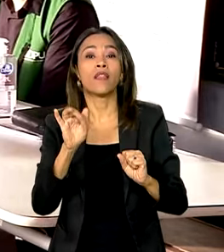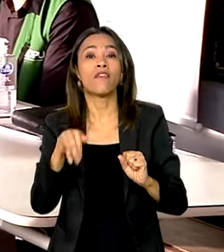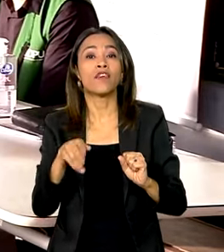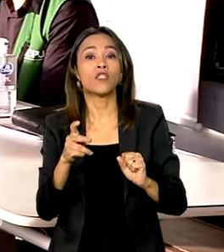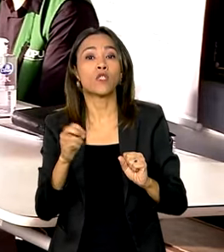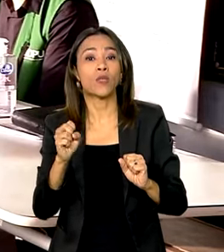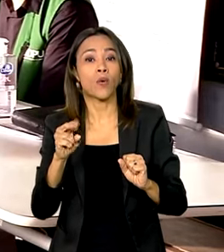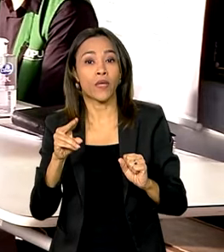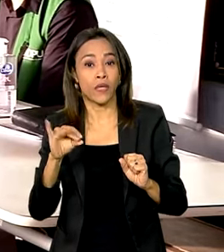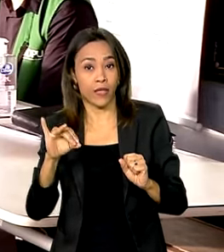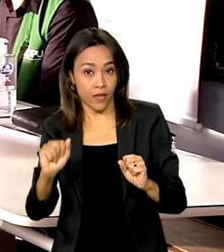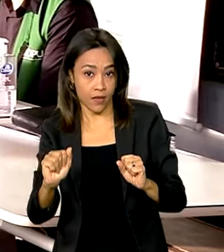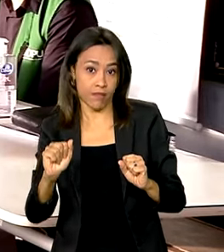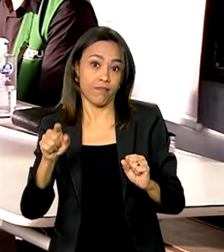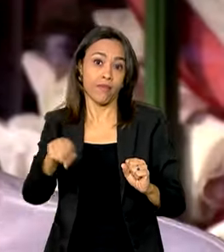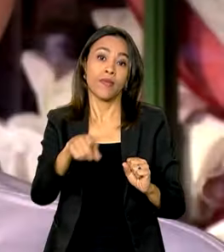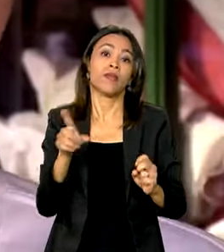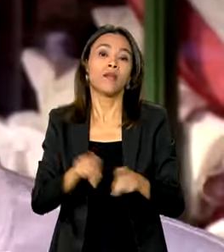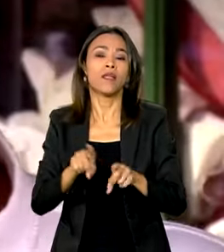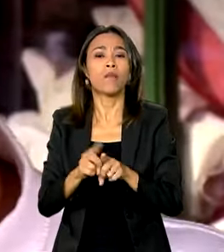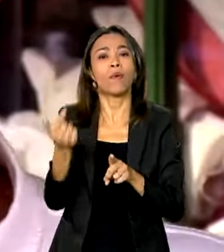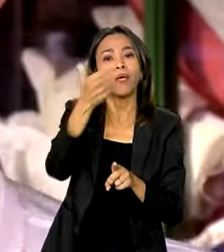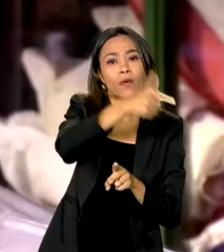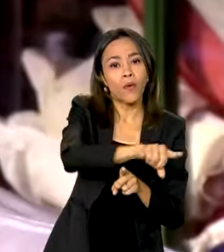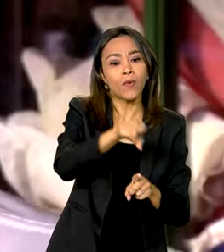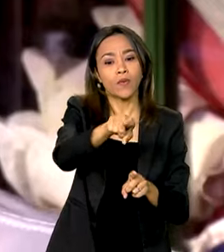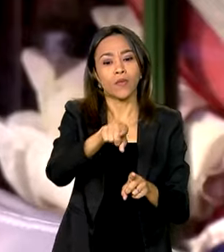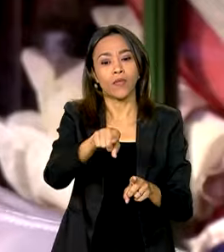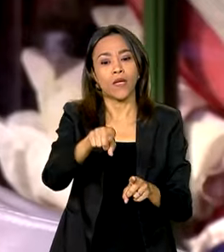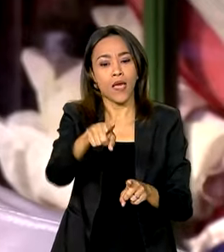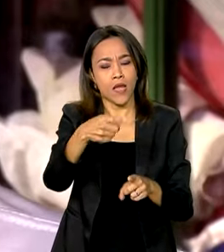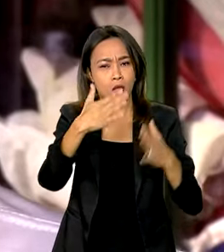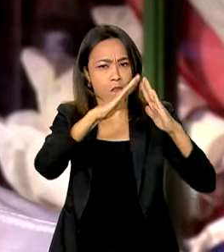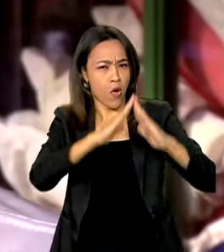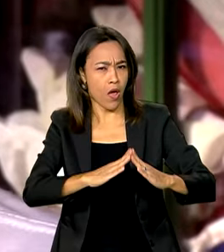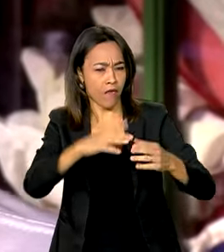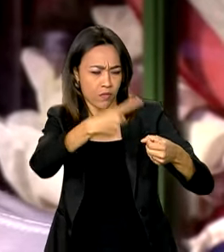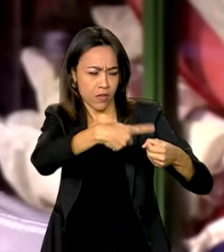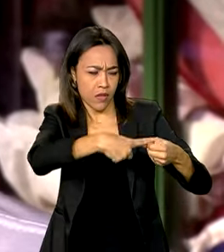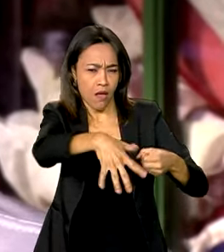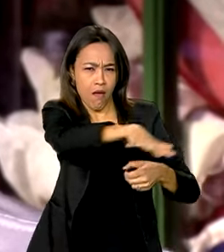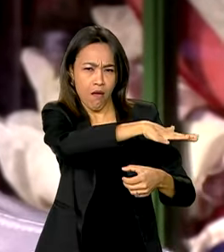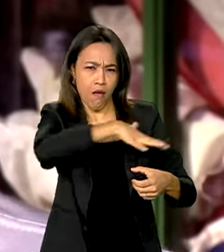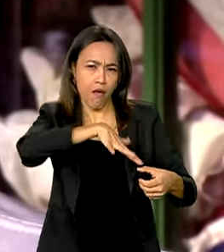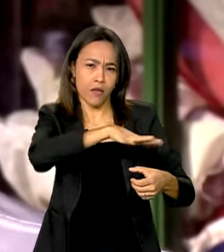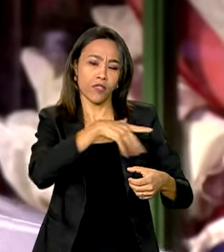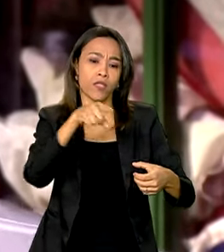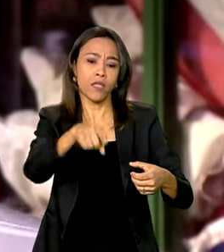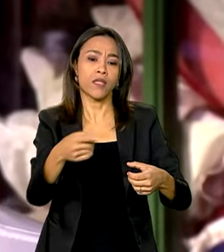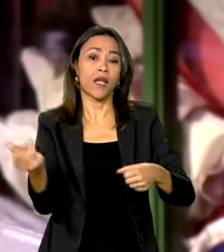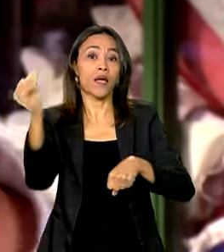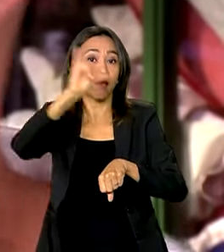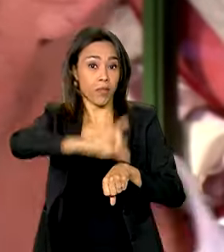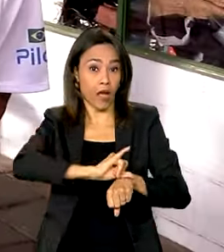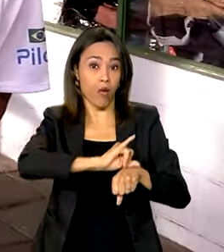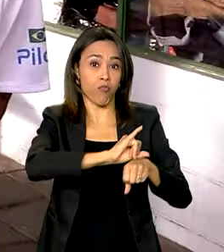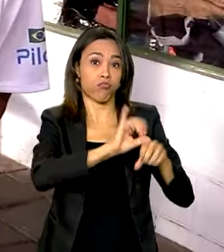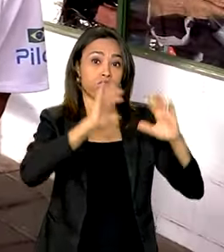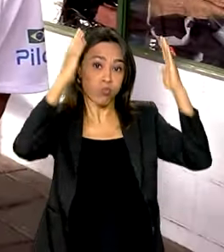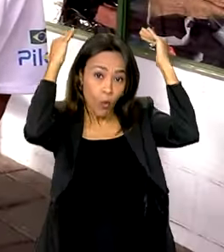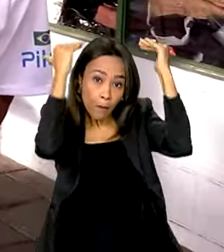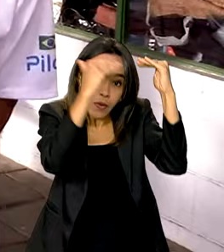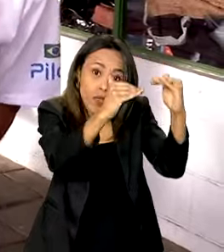aplicativo DPU Cidadão. Jean morava na Ilha das Flores e está neste abrigo, na zona norte da capital, Porto Alegre.